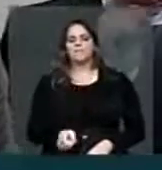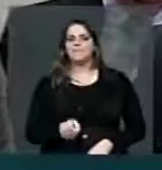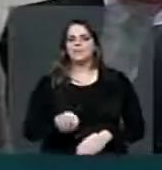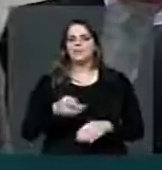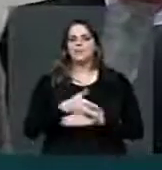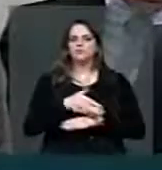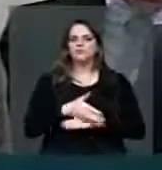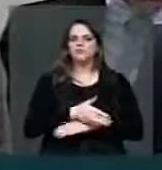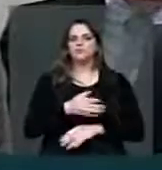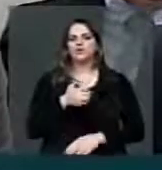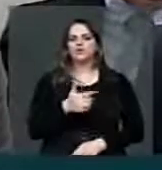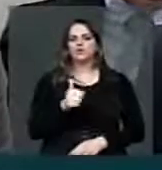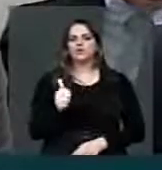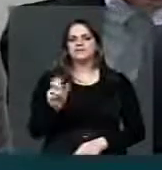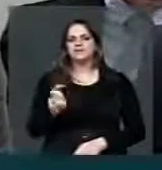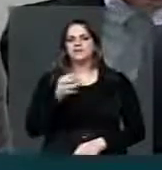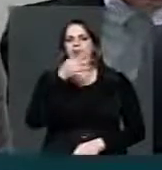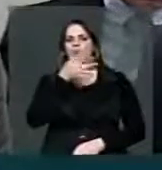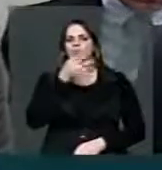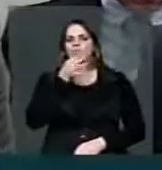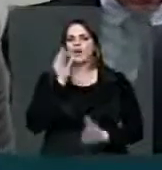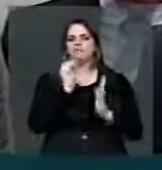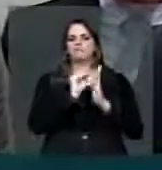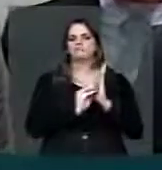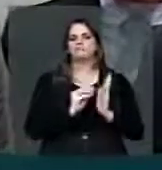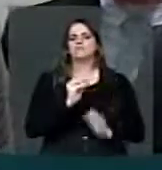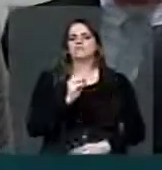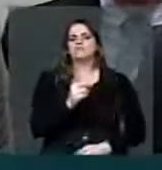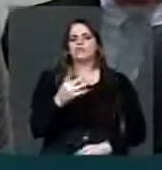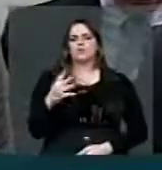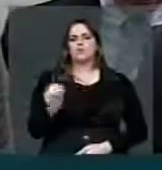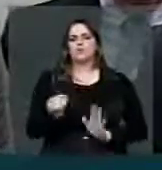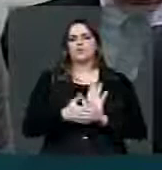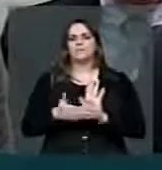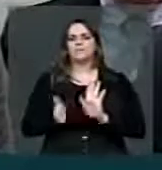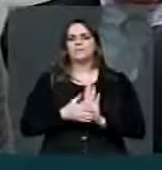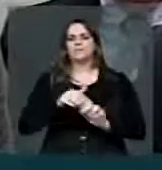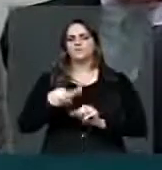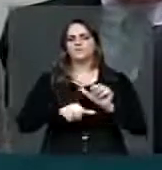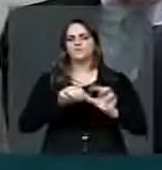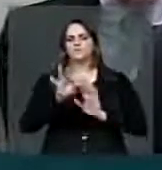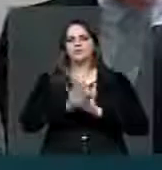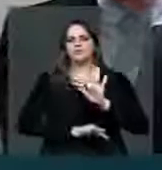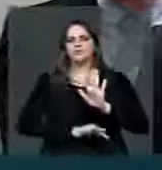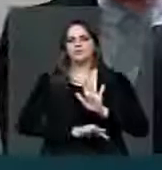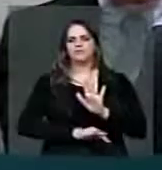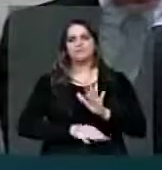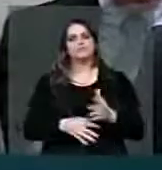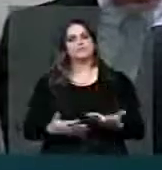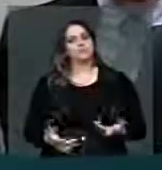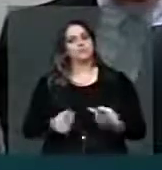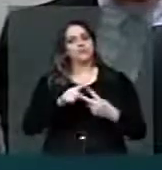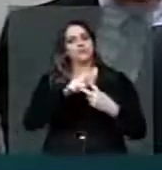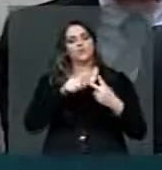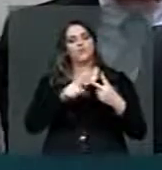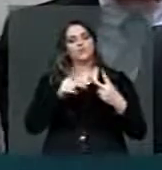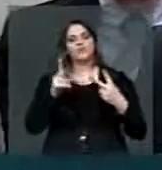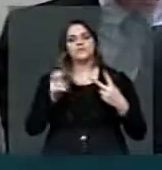2.215 comentários e 140 propostas de alteração de texto. Então, duas consultas públicas.